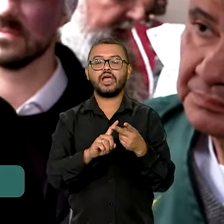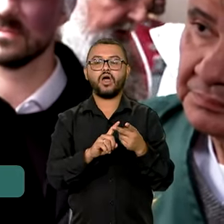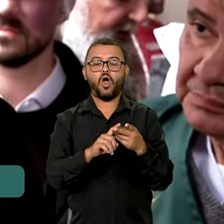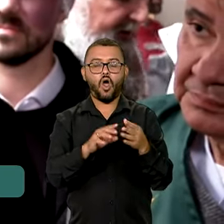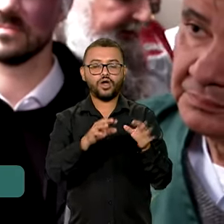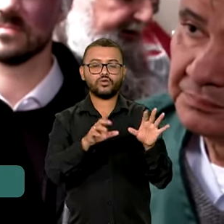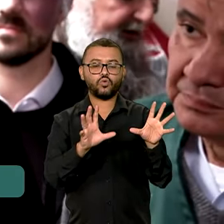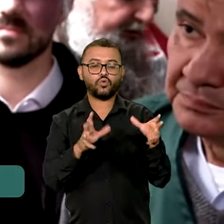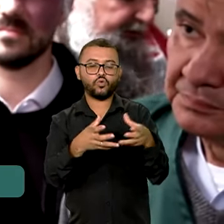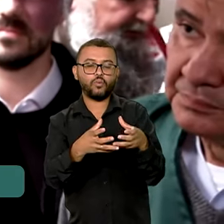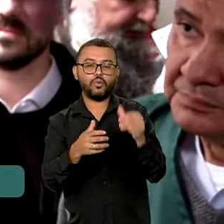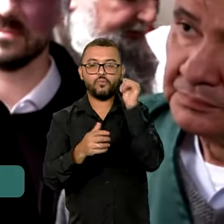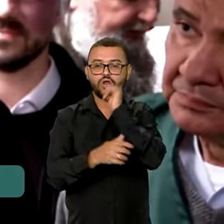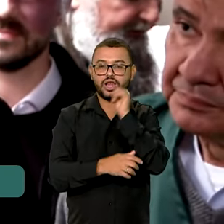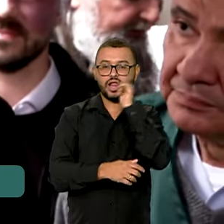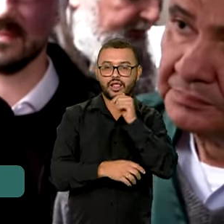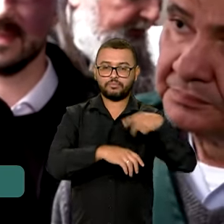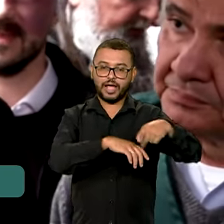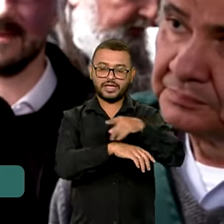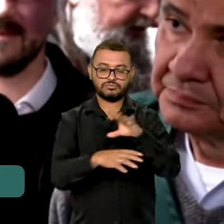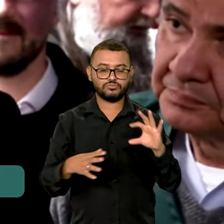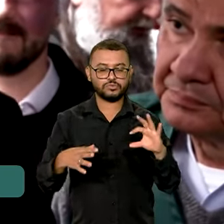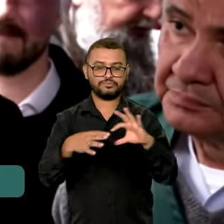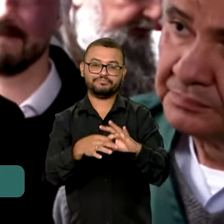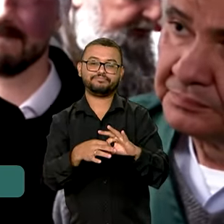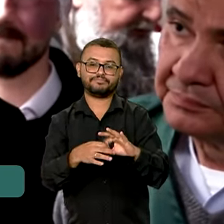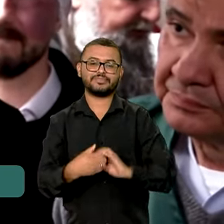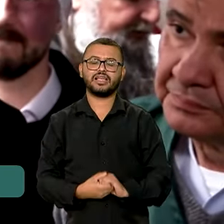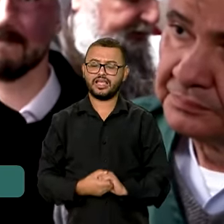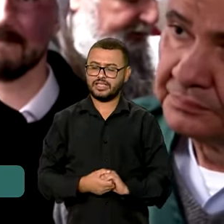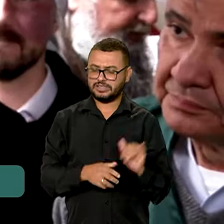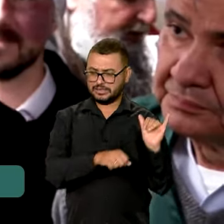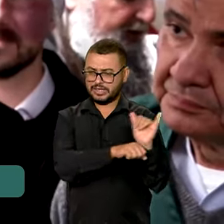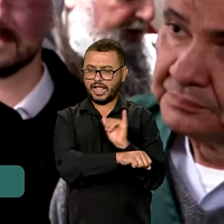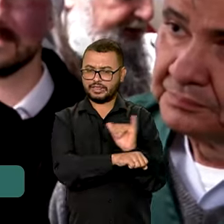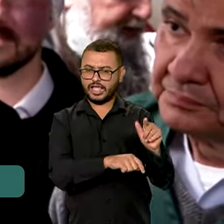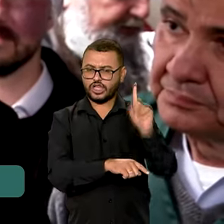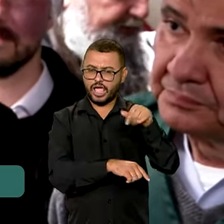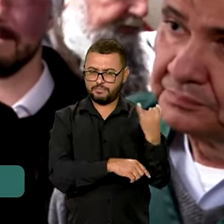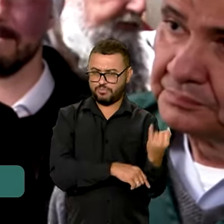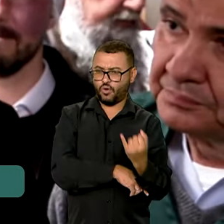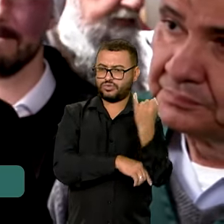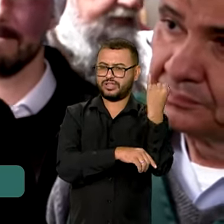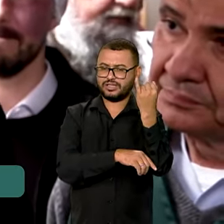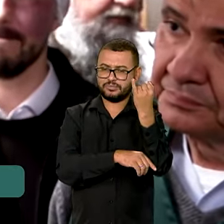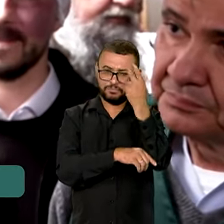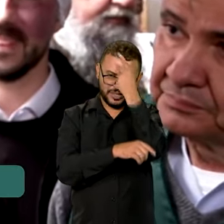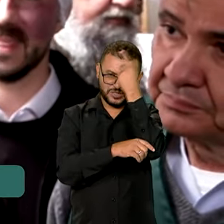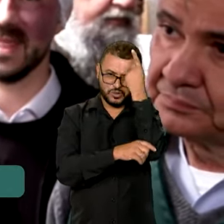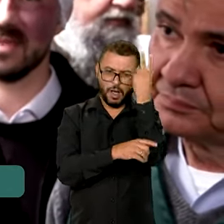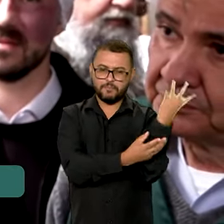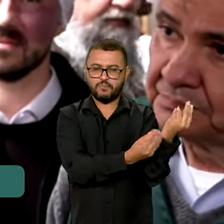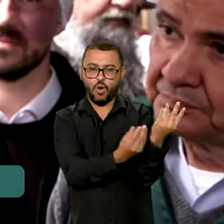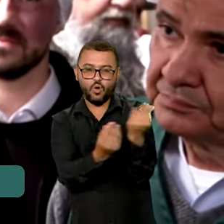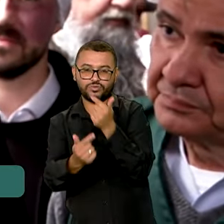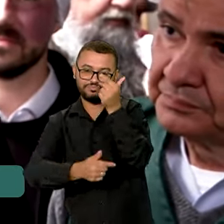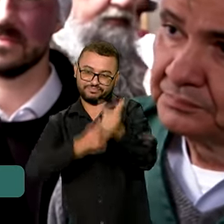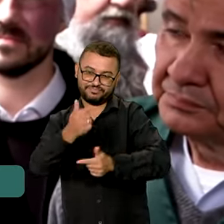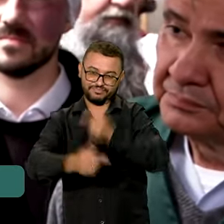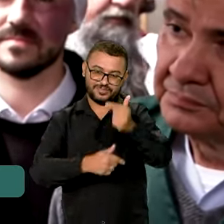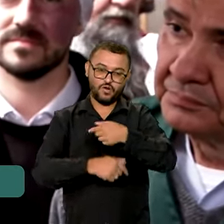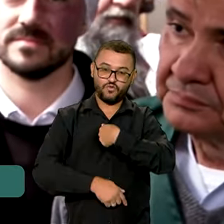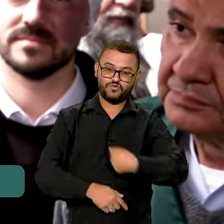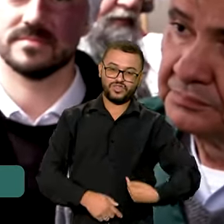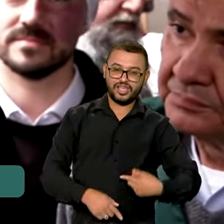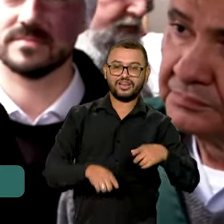Mulheres do nosso país. Então, são essas ações importantes, as várias mãos, as mãos do governo e as mãos do